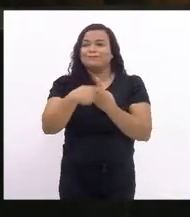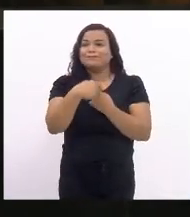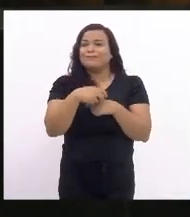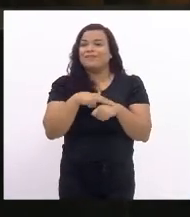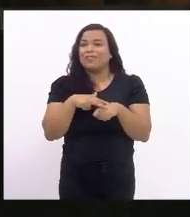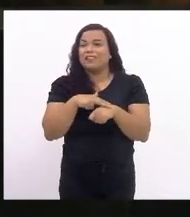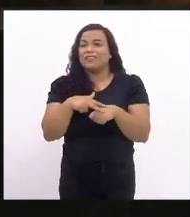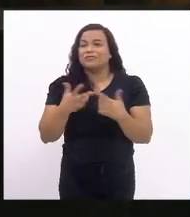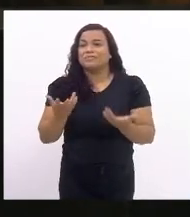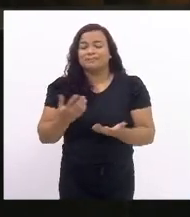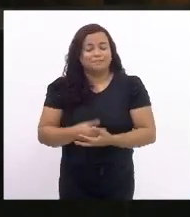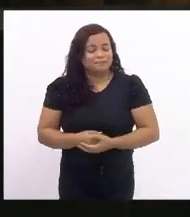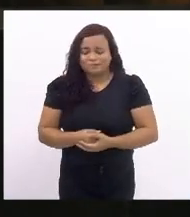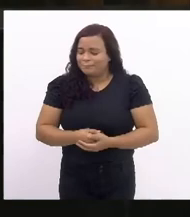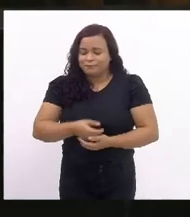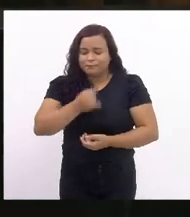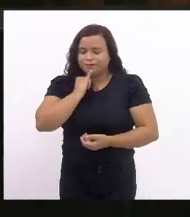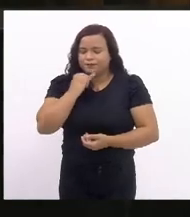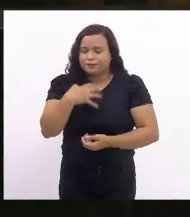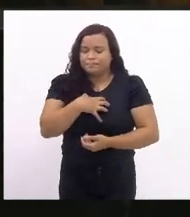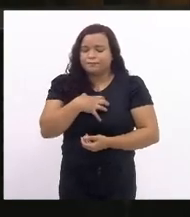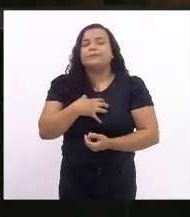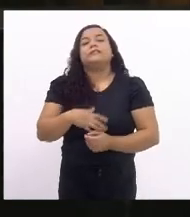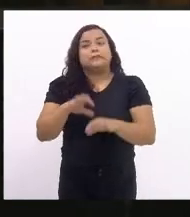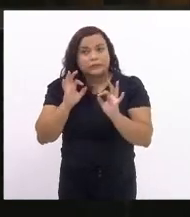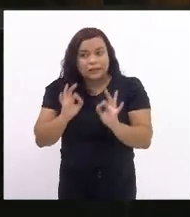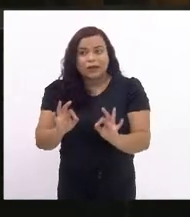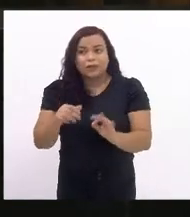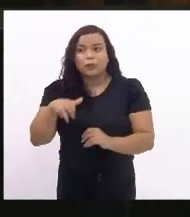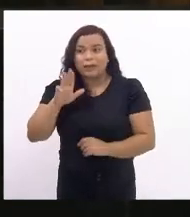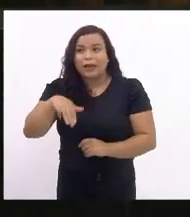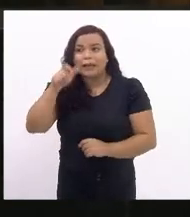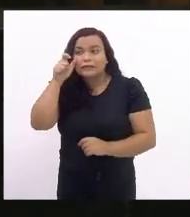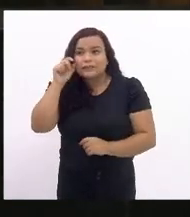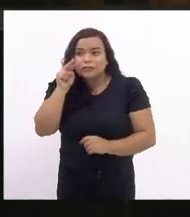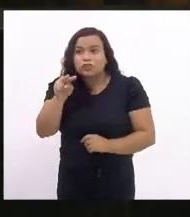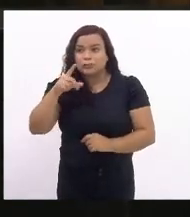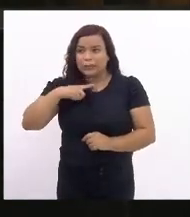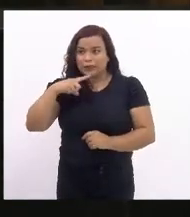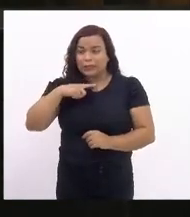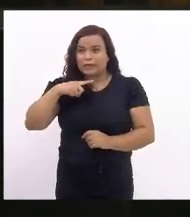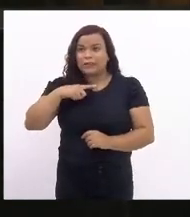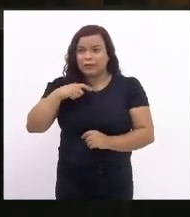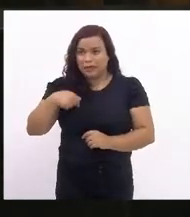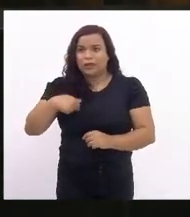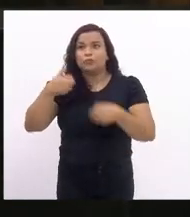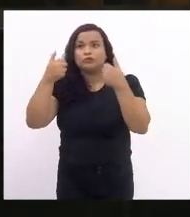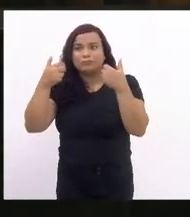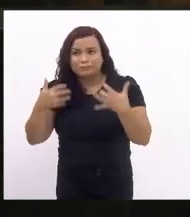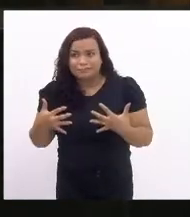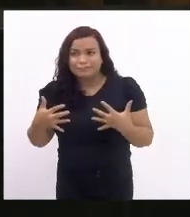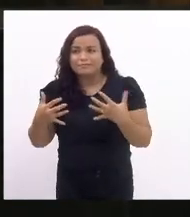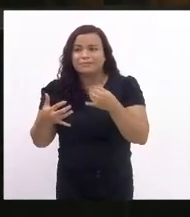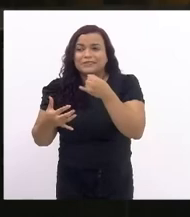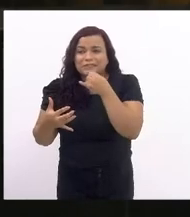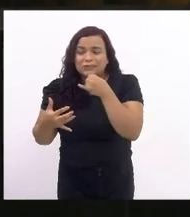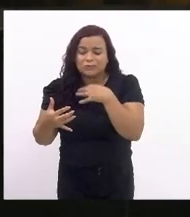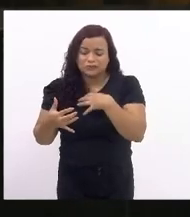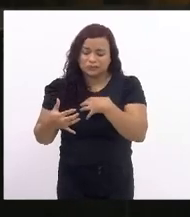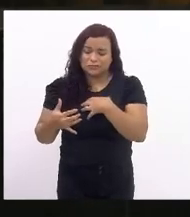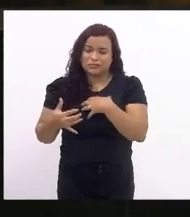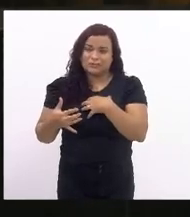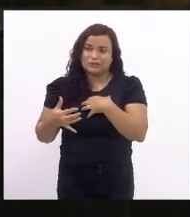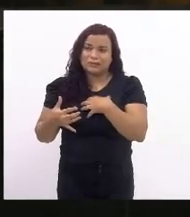Infelizmente. E tenha certeza para todos aqueles que estão nos assistindo e que eu falo com muita tristeza,